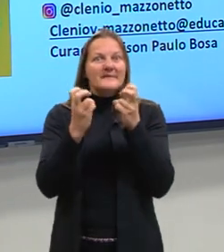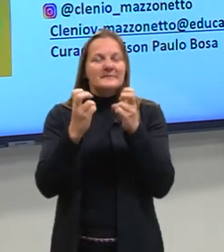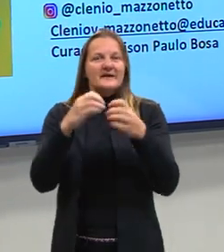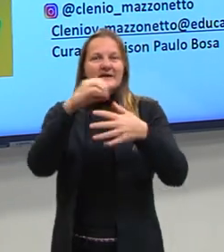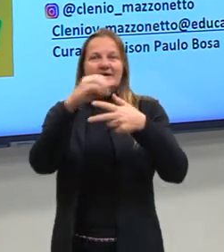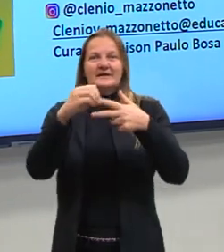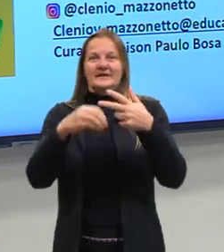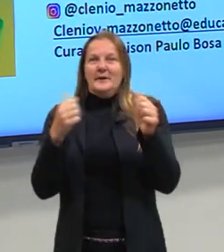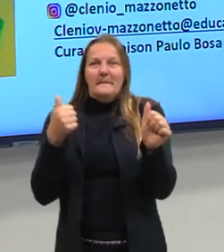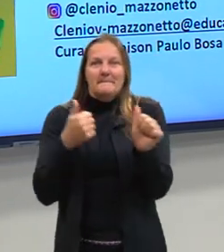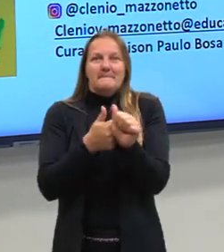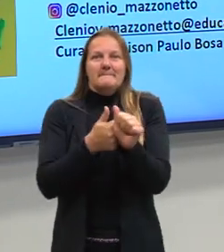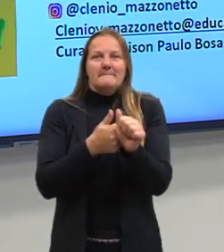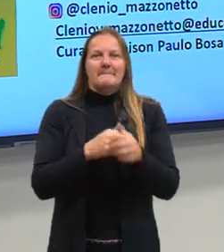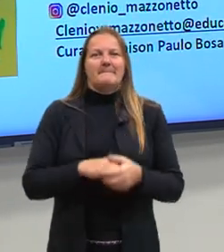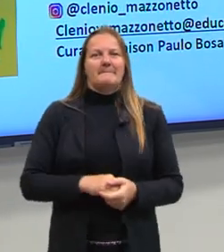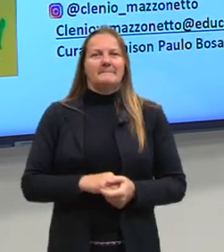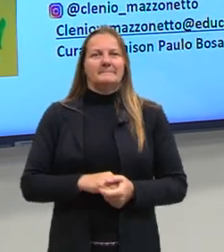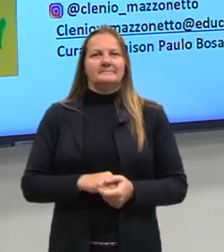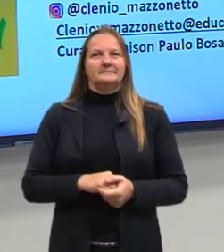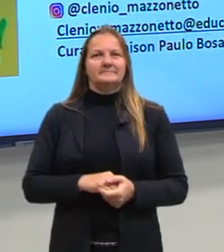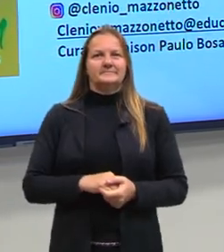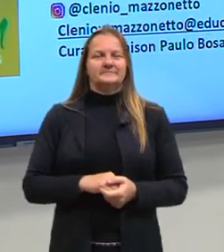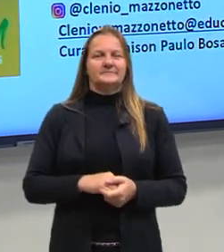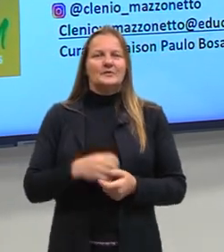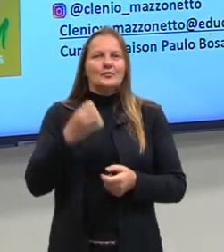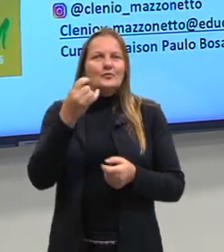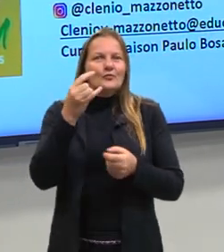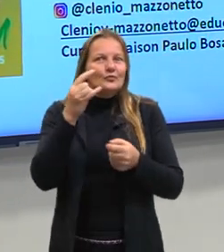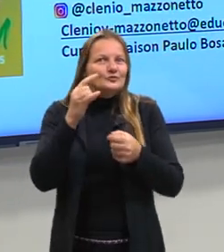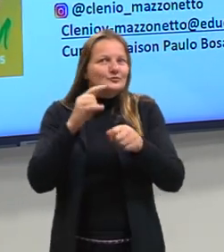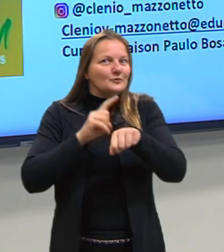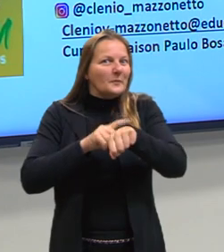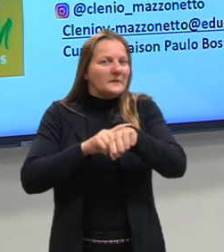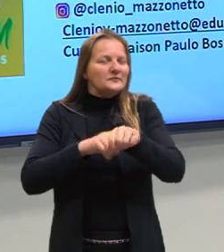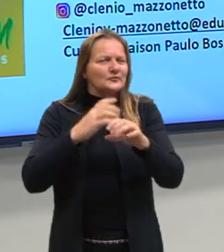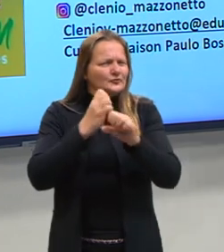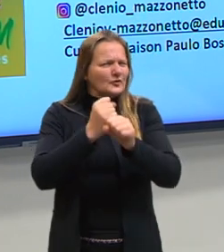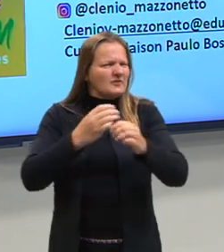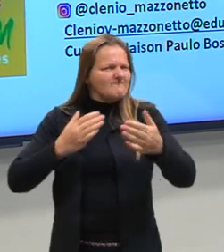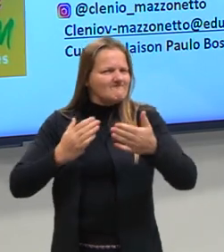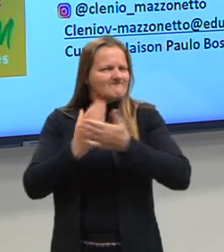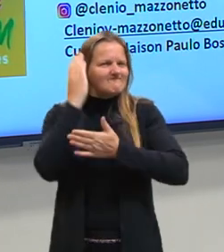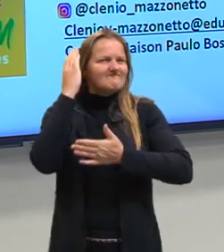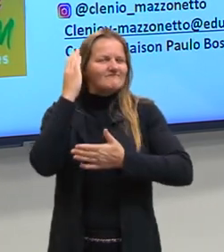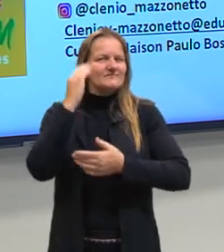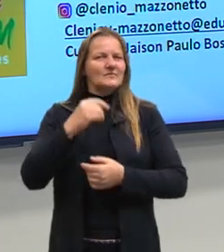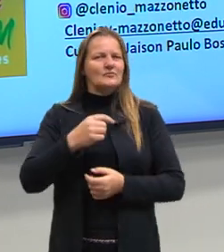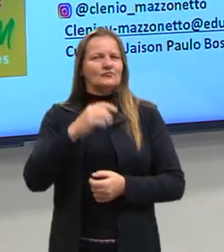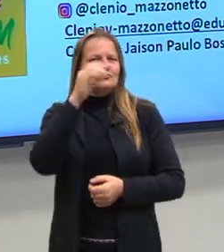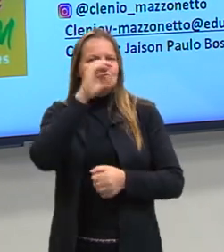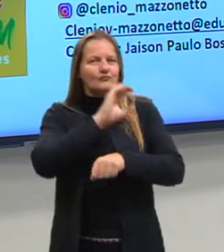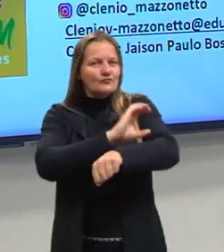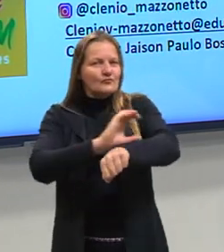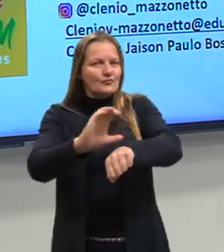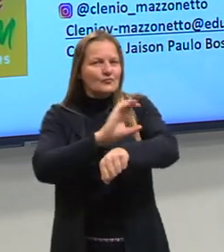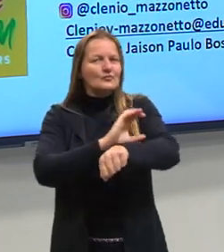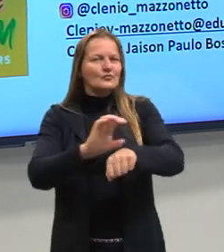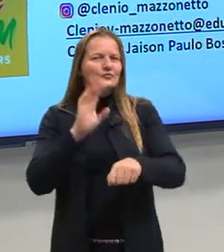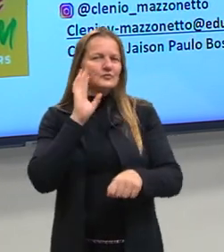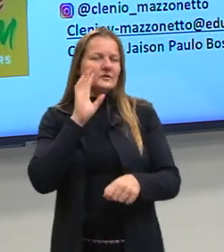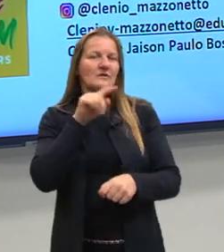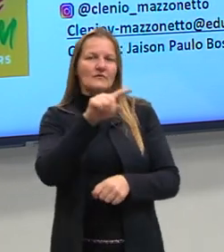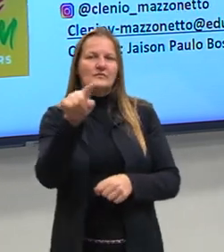já está aí e para não dar correria de última hora e você tirar uma boa nota e ser aprovado, fazer um curso muito bacana que